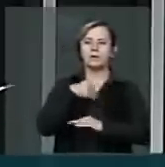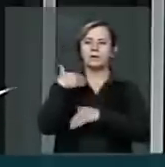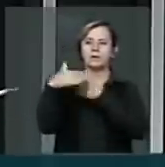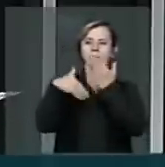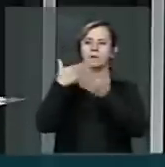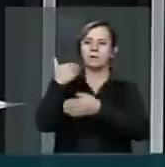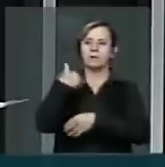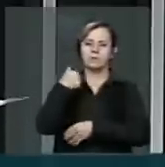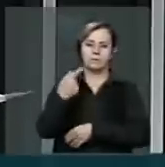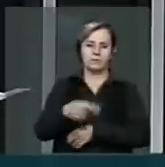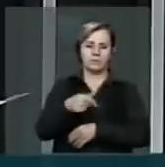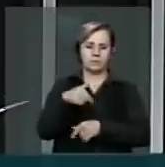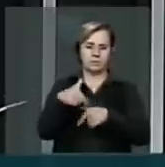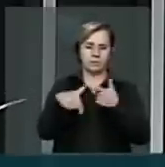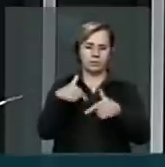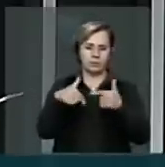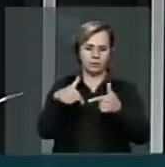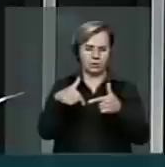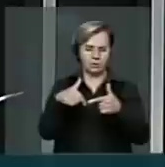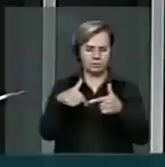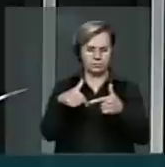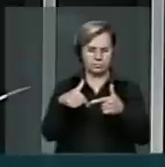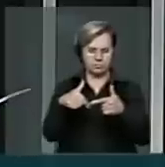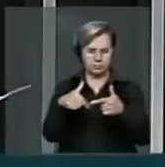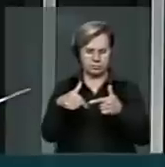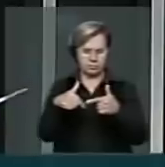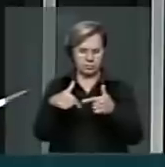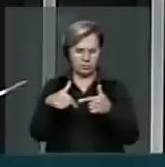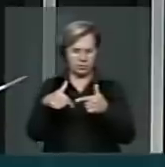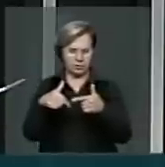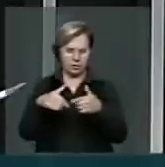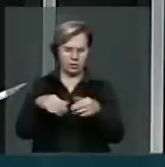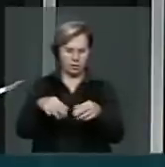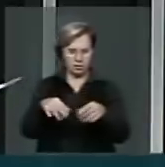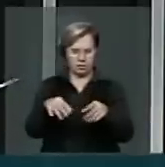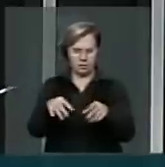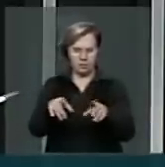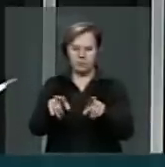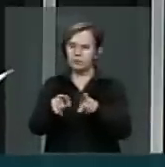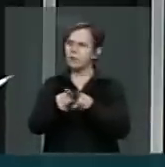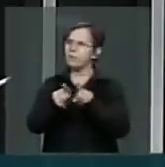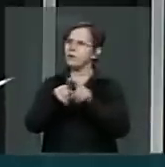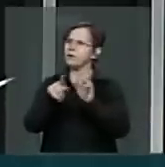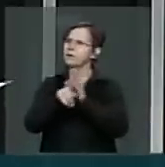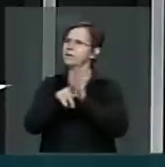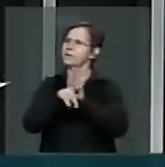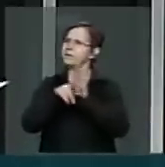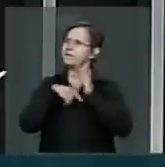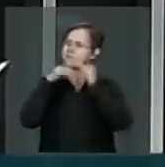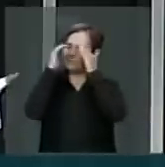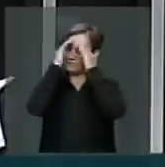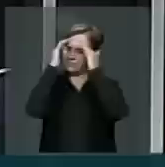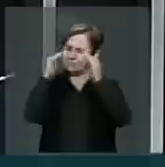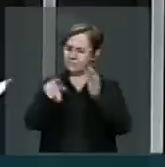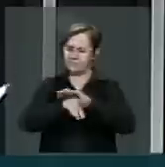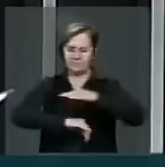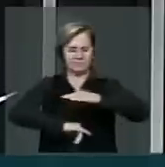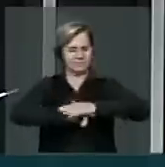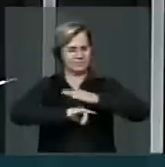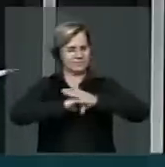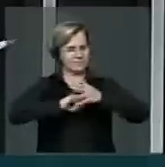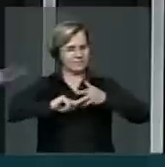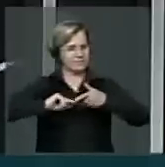nós merecemos respeito e esse respeito parte das nossas instituições em nome a esse